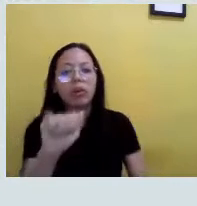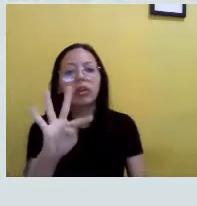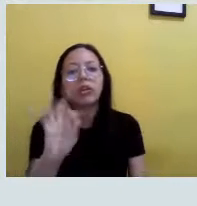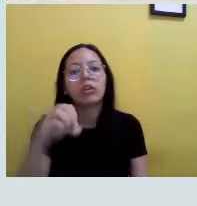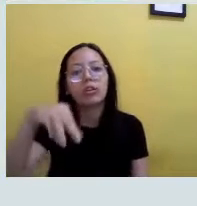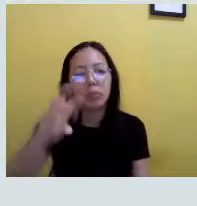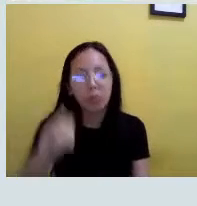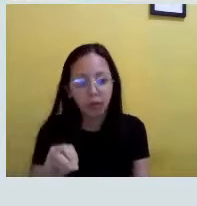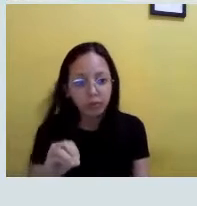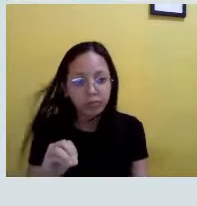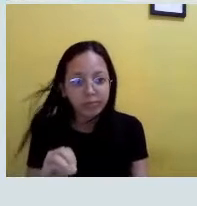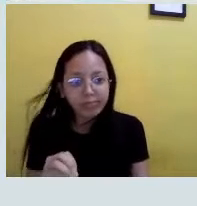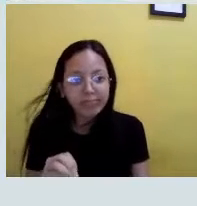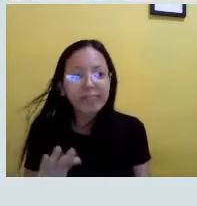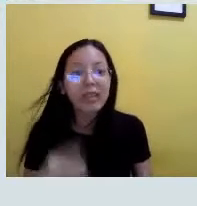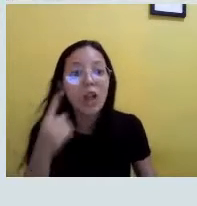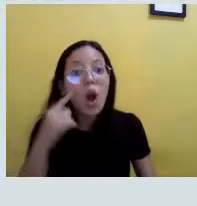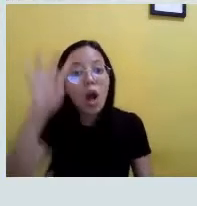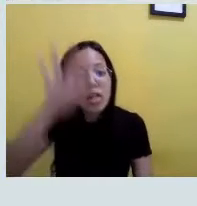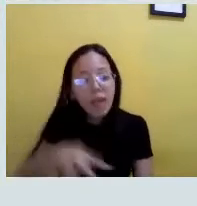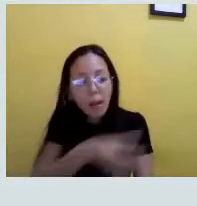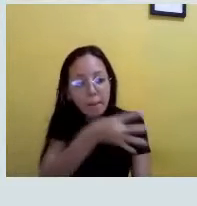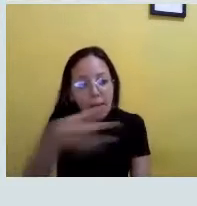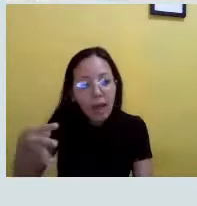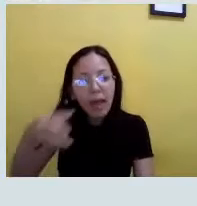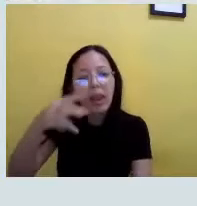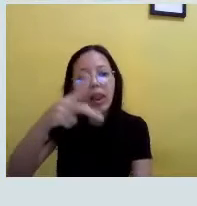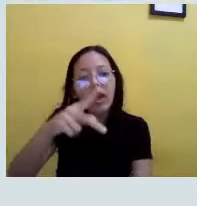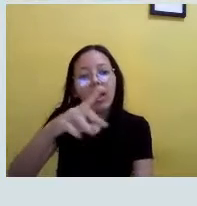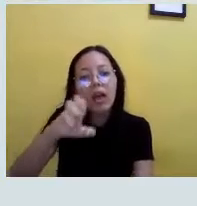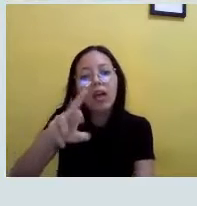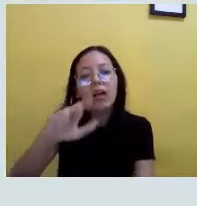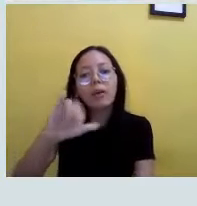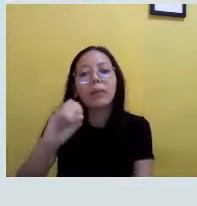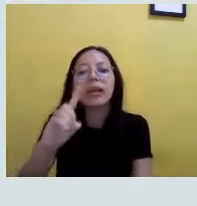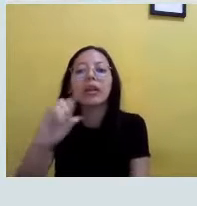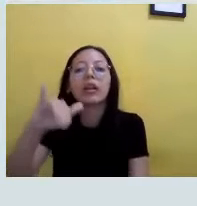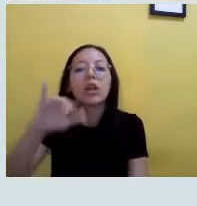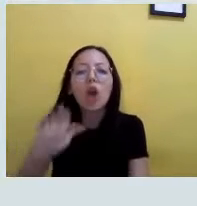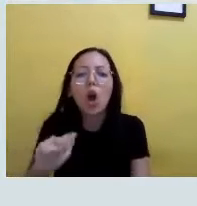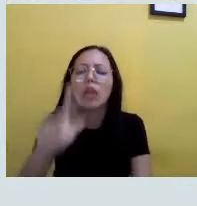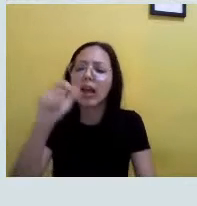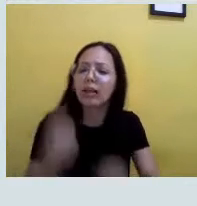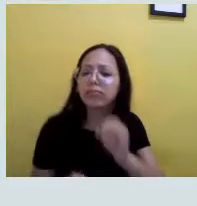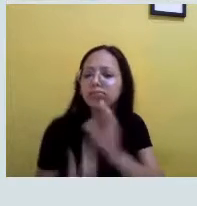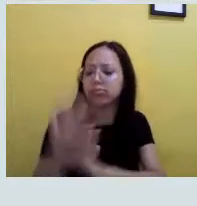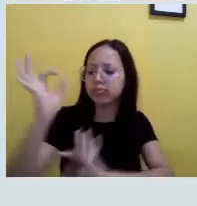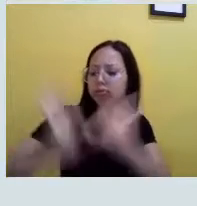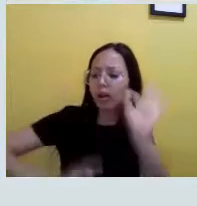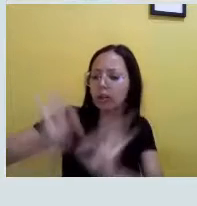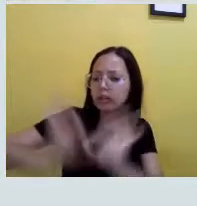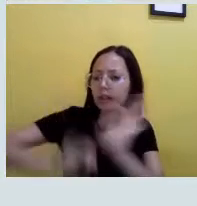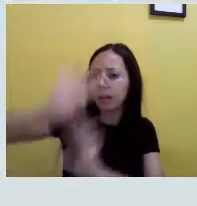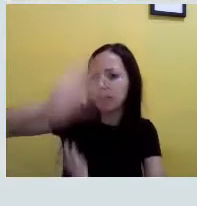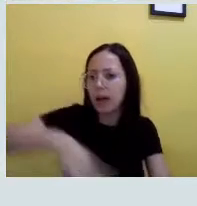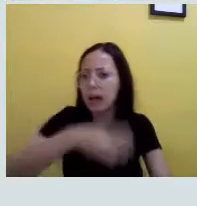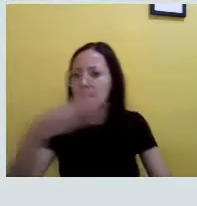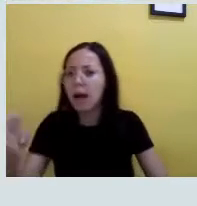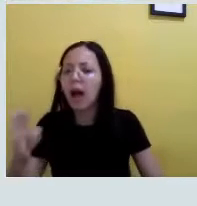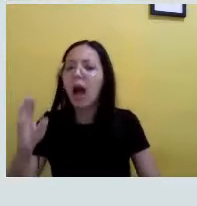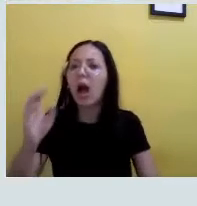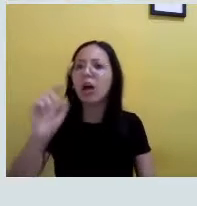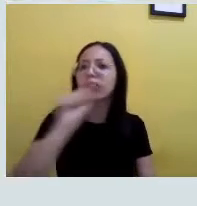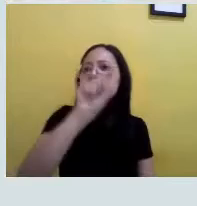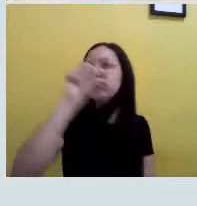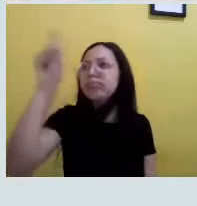E eles são encontrados lá naquela tabela periódica, que é toda formada para uma localização específica de